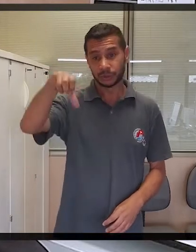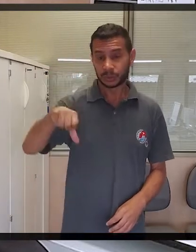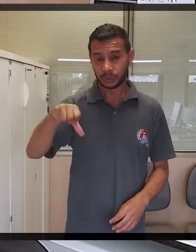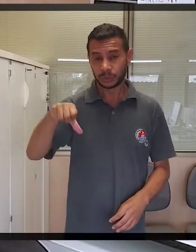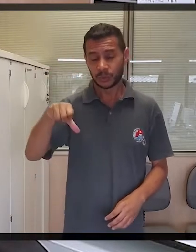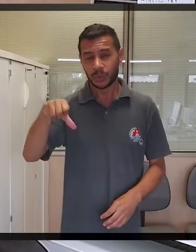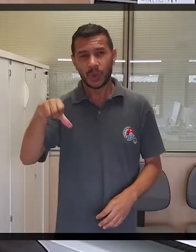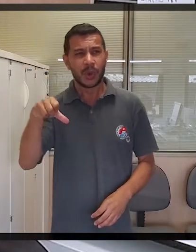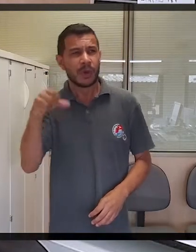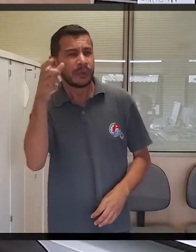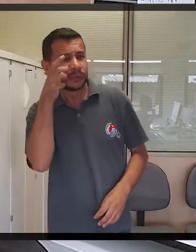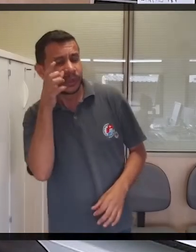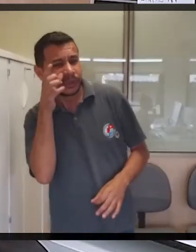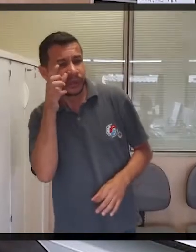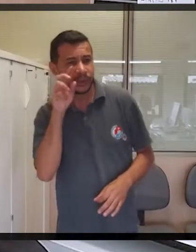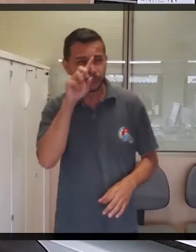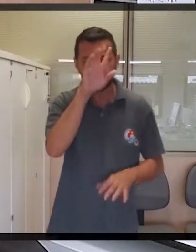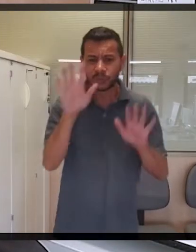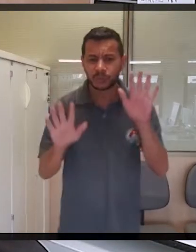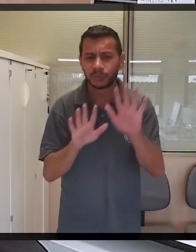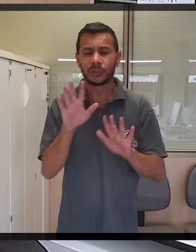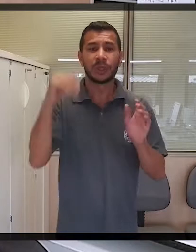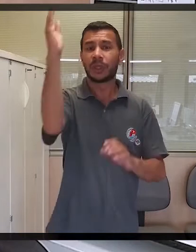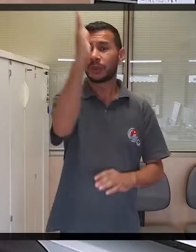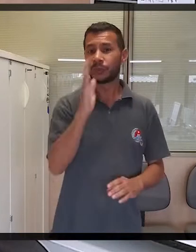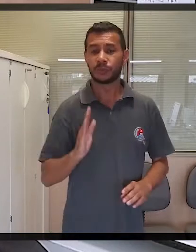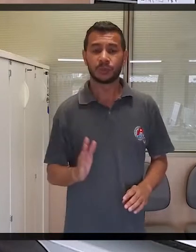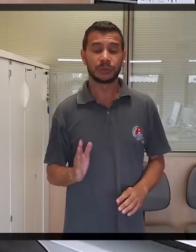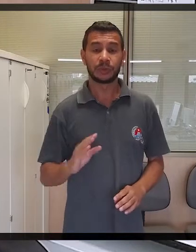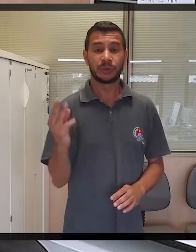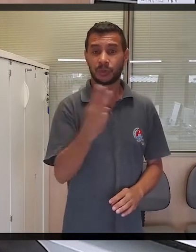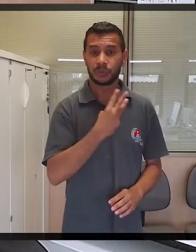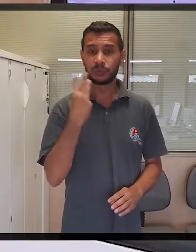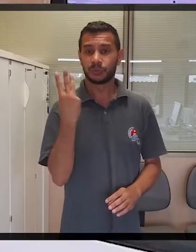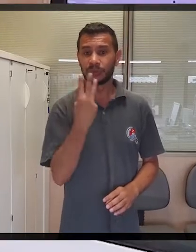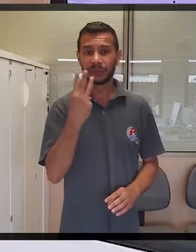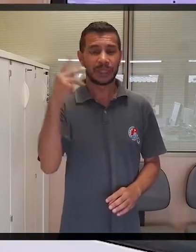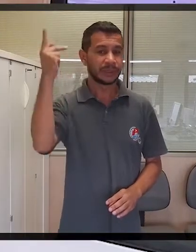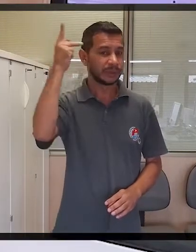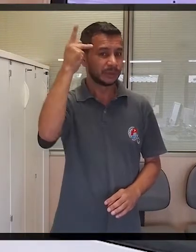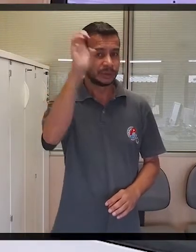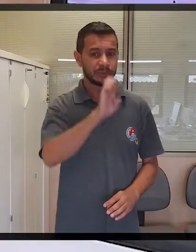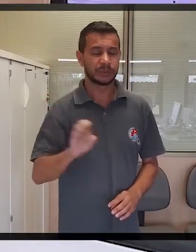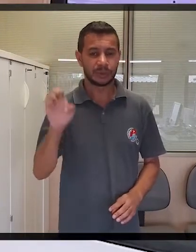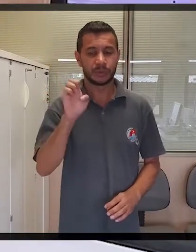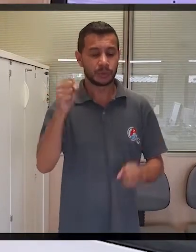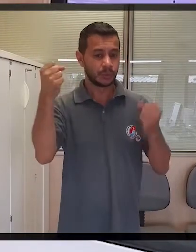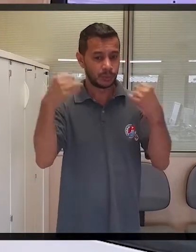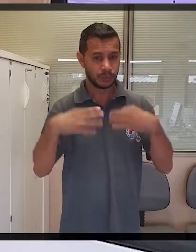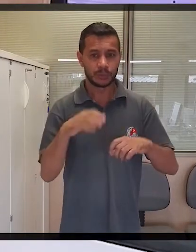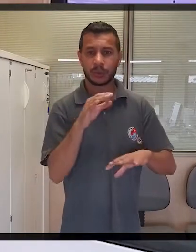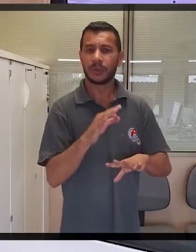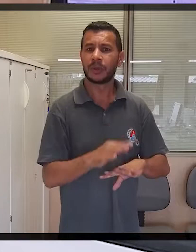em investigação no Brasil, sendo que três deles é no estado de São Paulo. O doutor Paulo Moura,